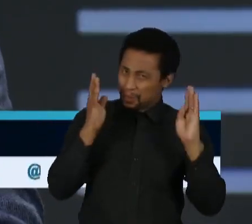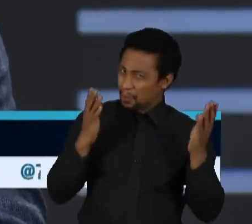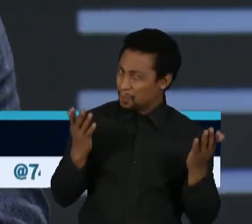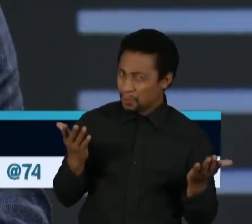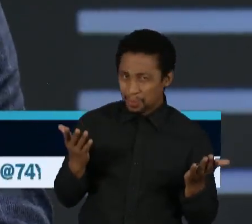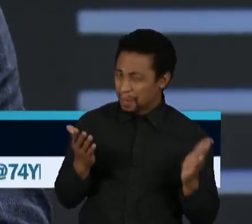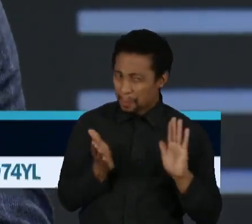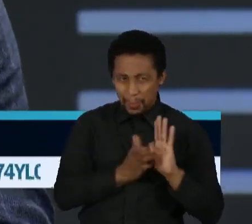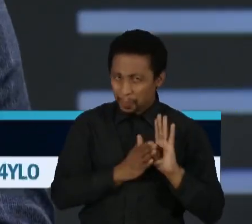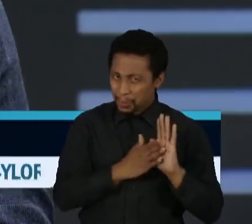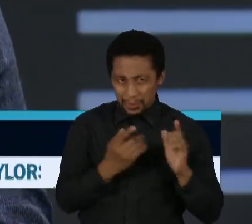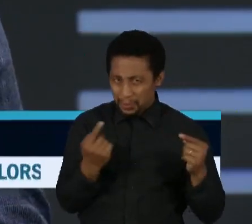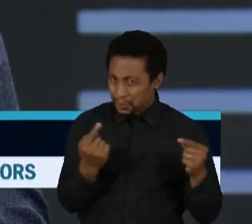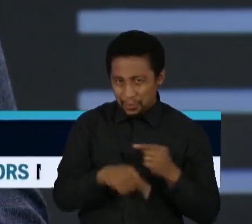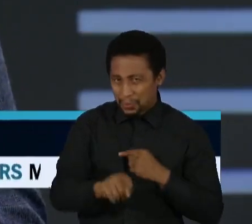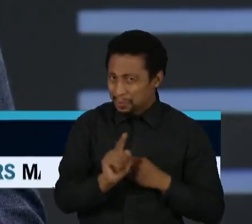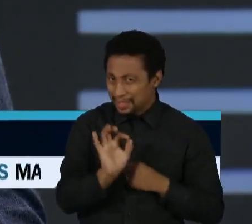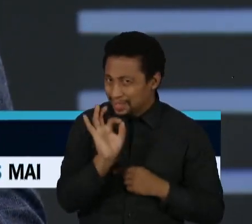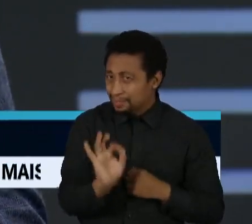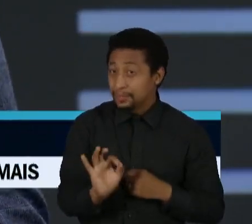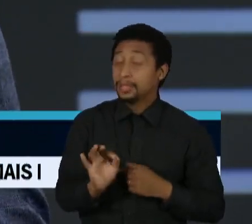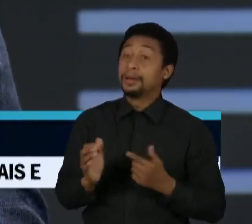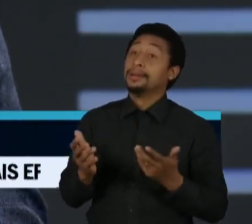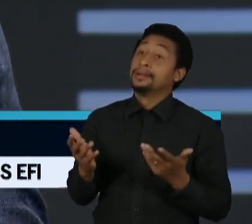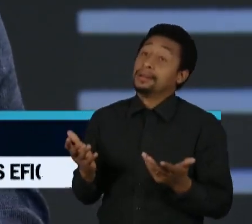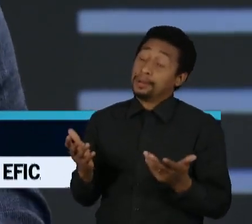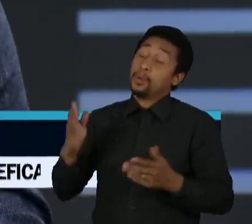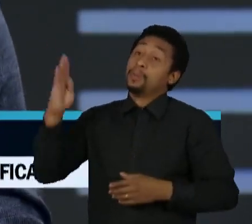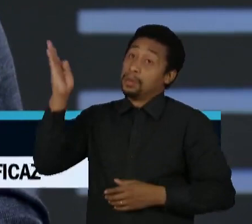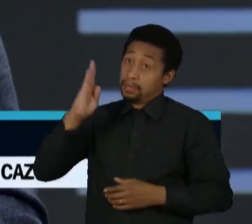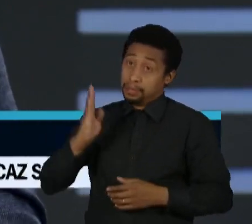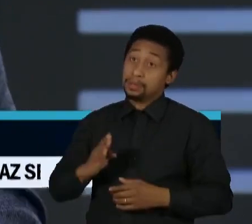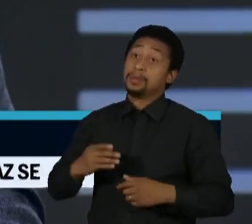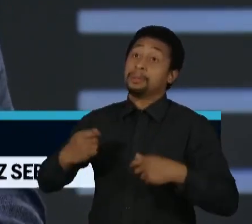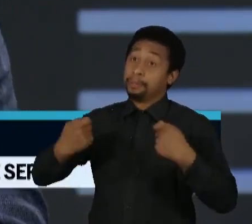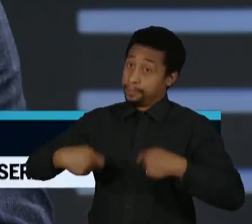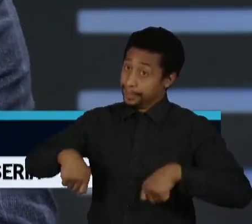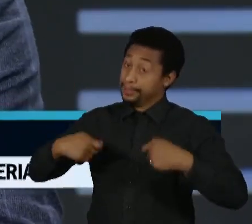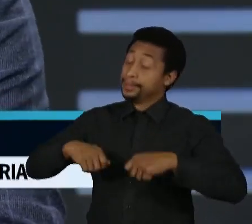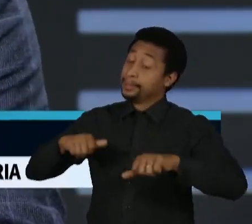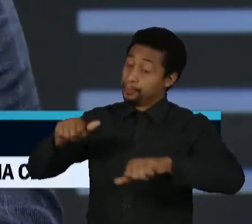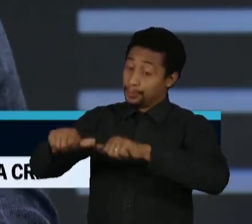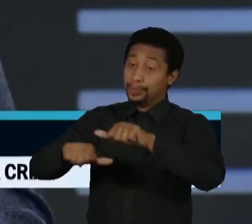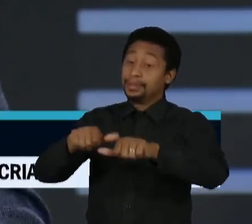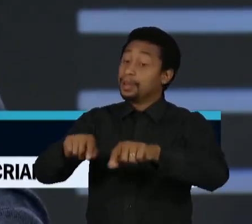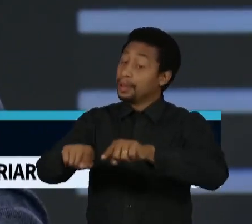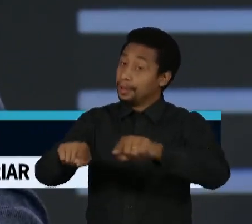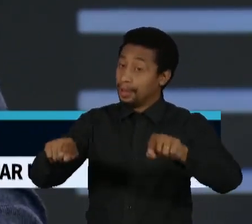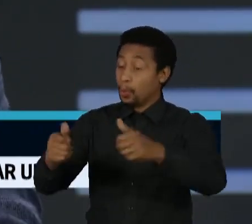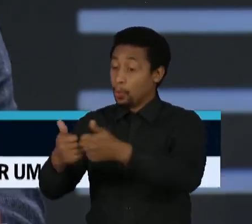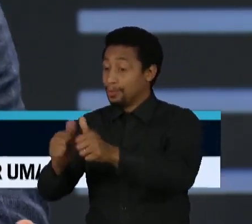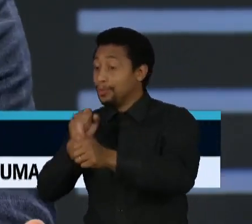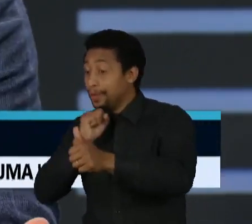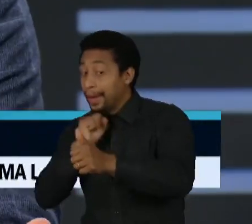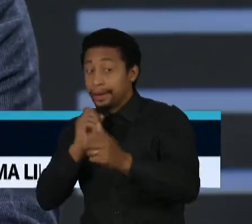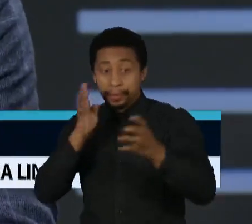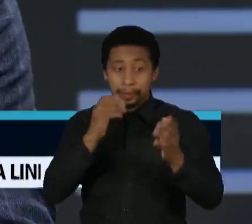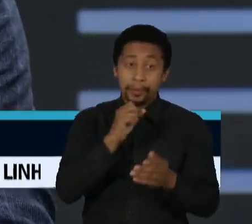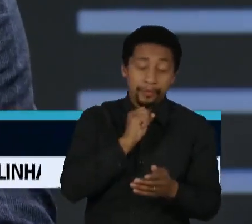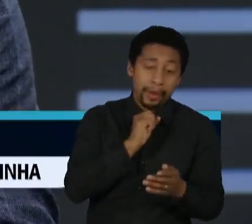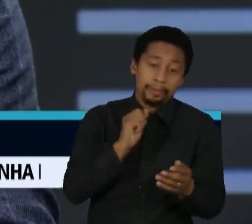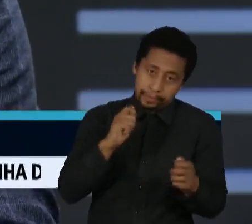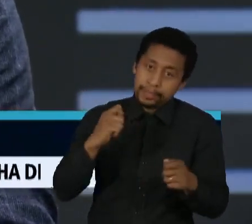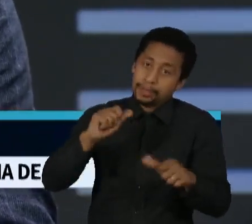falou, faz parte daqueles entregáveis que o Brasil precisa fazer. Mas, aqui, ele está pensando muito a médio e curto prazo. Quais são os